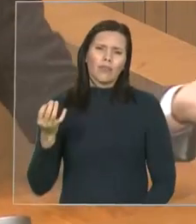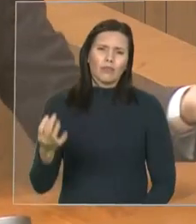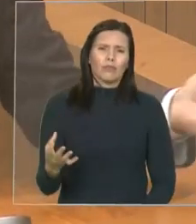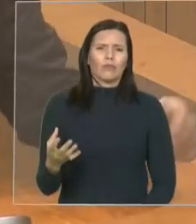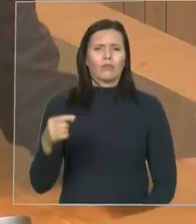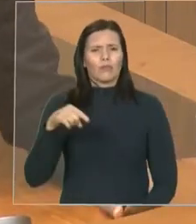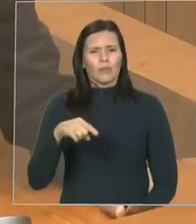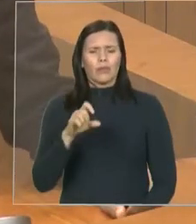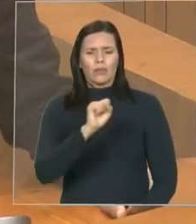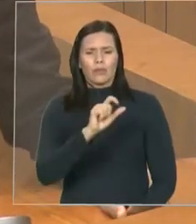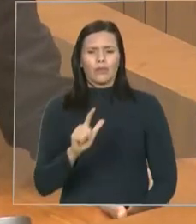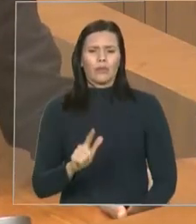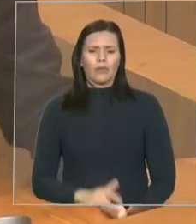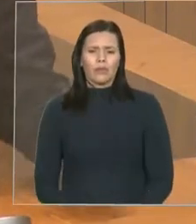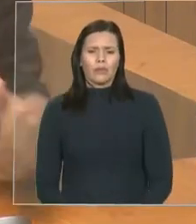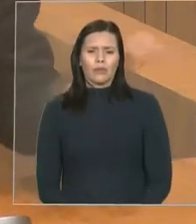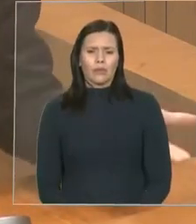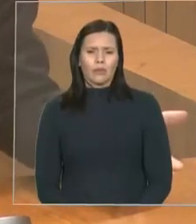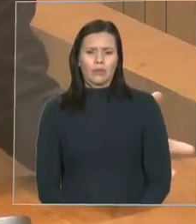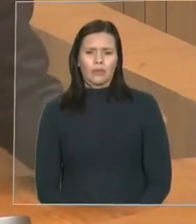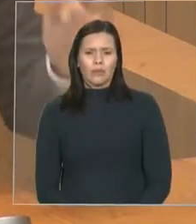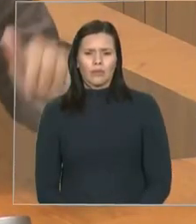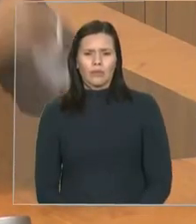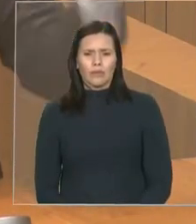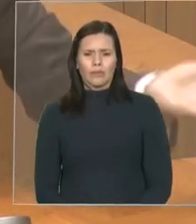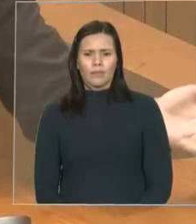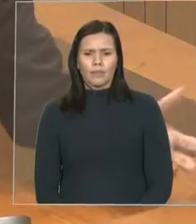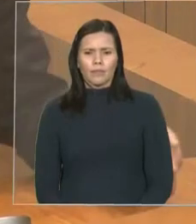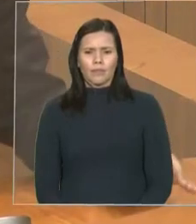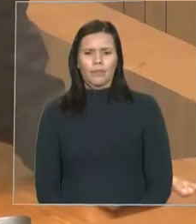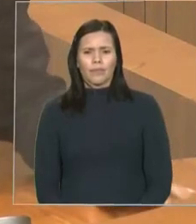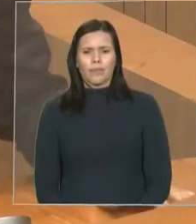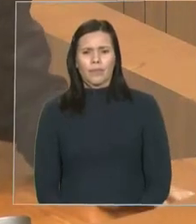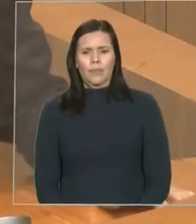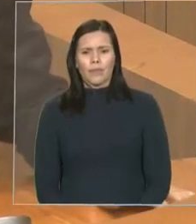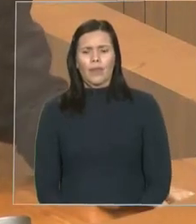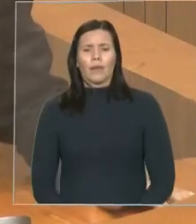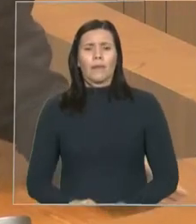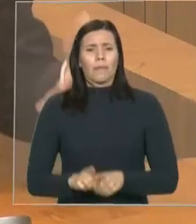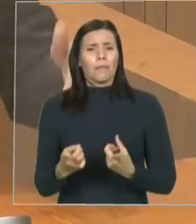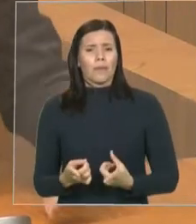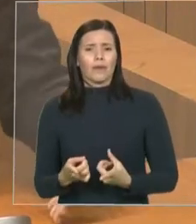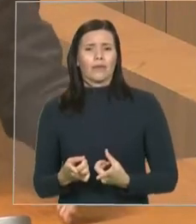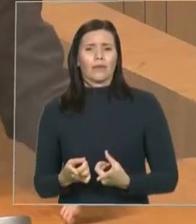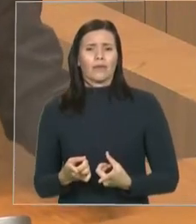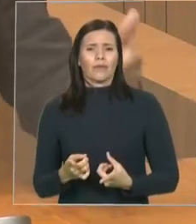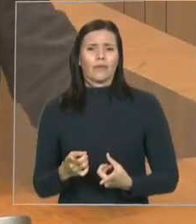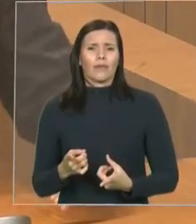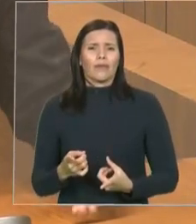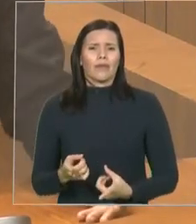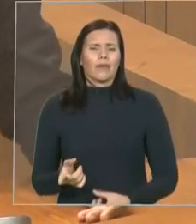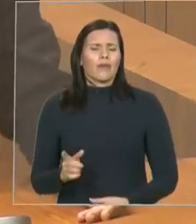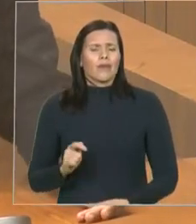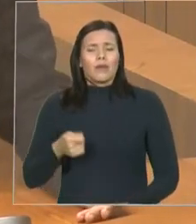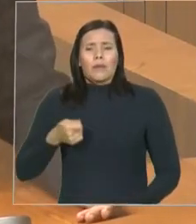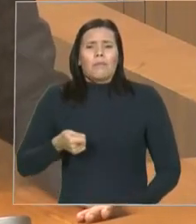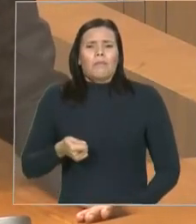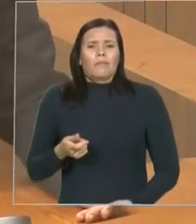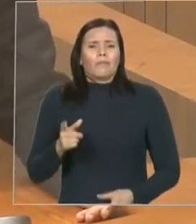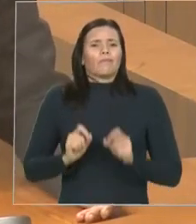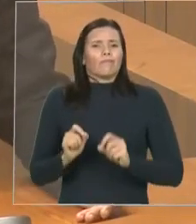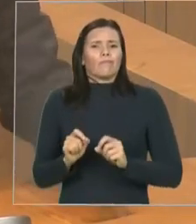em Caxias. Compostoramente, ele foi obrigado a fazer em Caxias. Tem um outro aluno, um outro candidato,